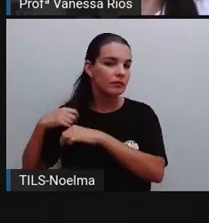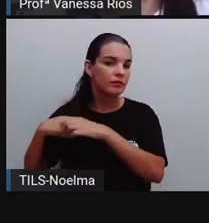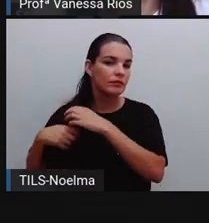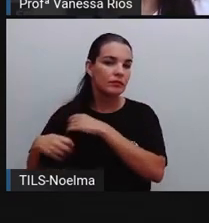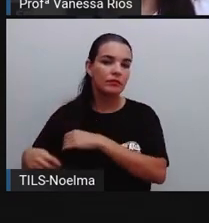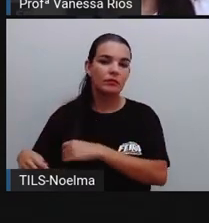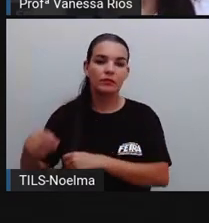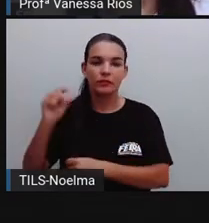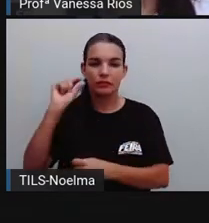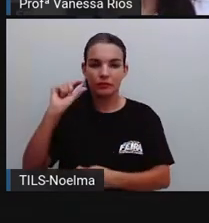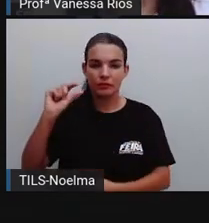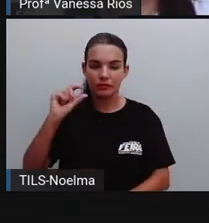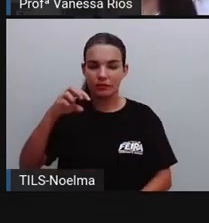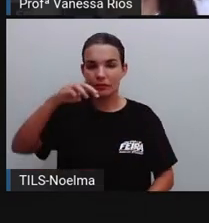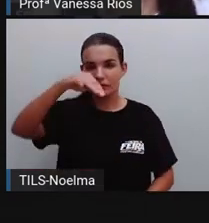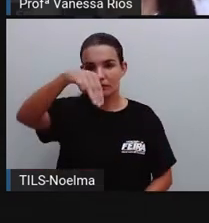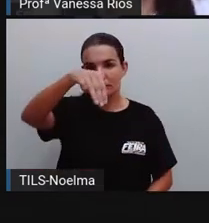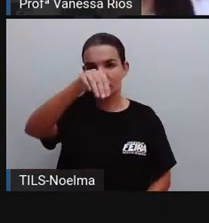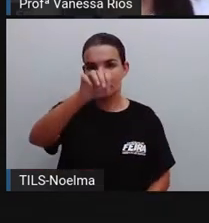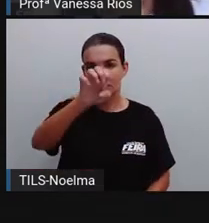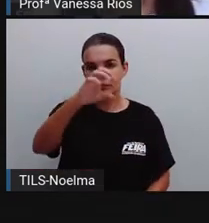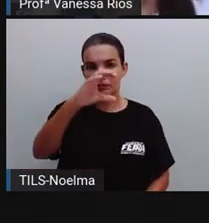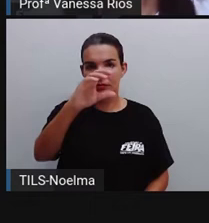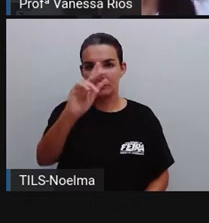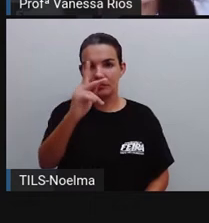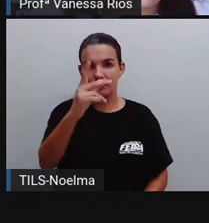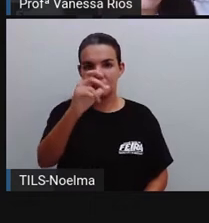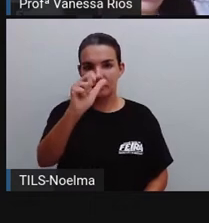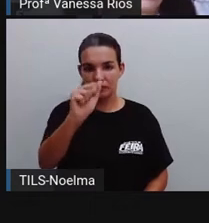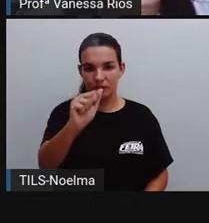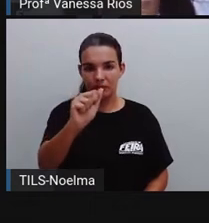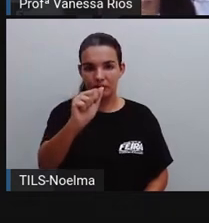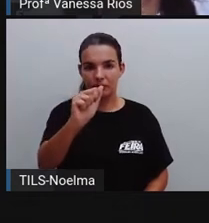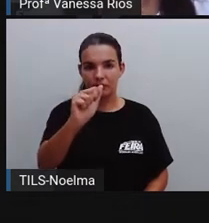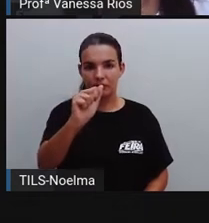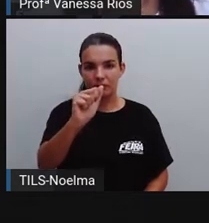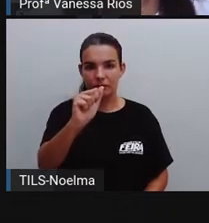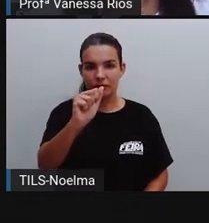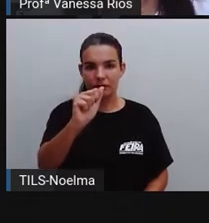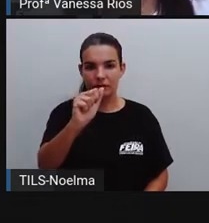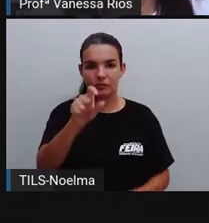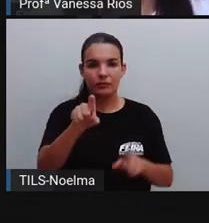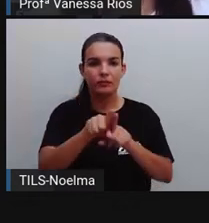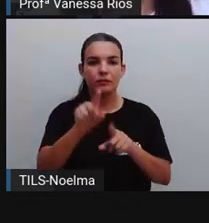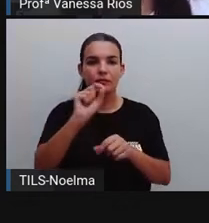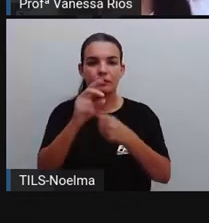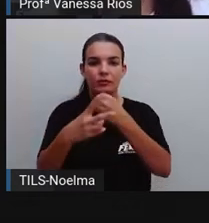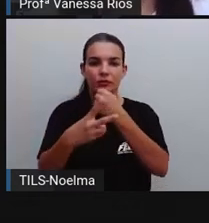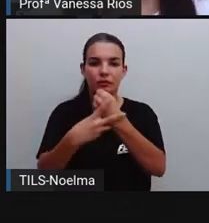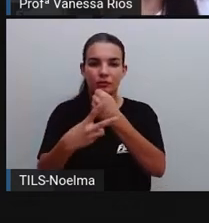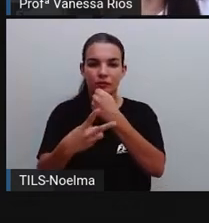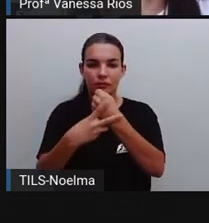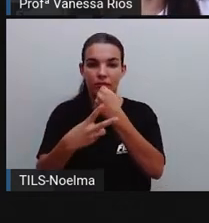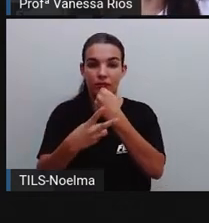começar aí com a sílaba ME, escreve-se com CH. E o verbo enxer, apesar também da